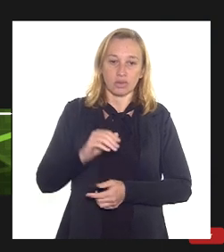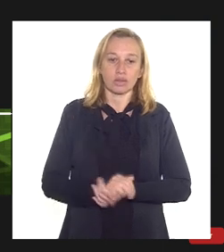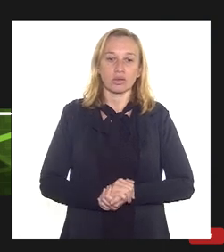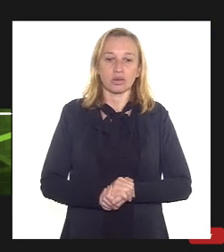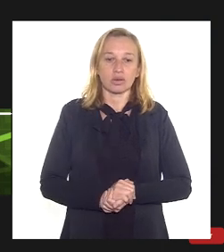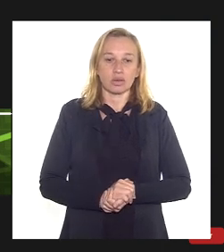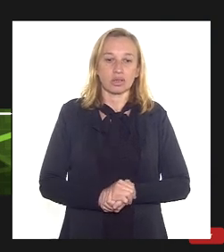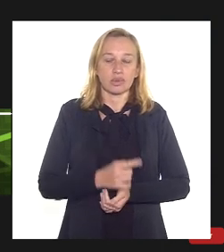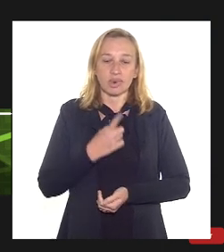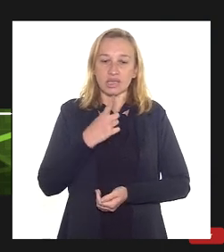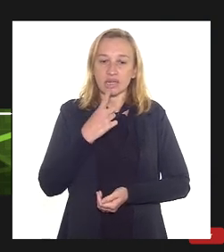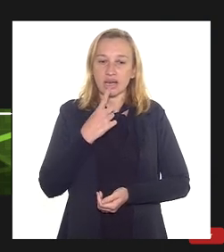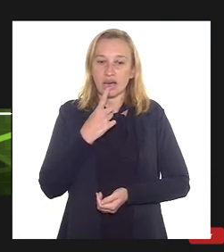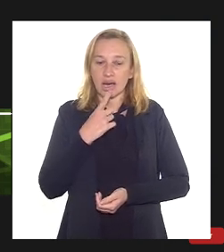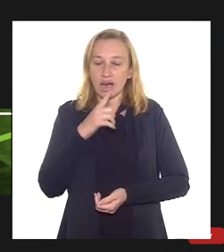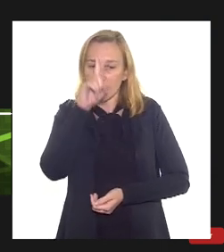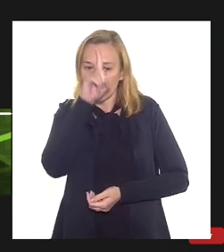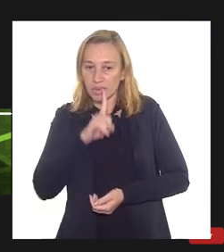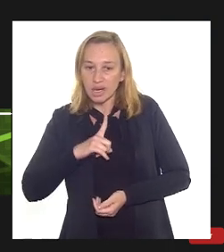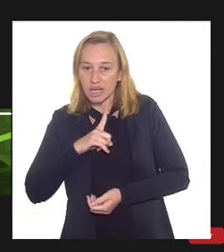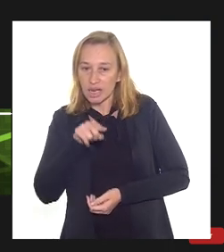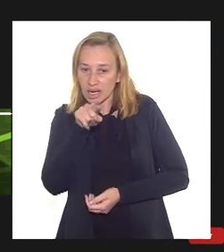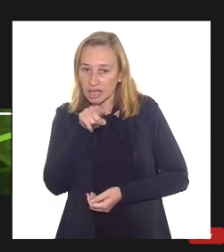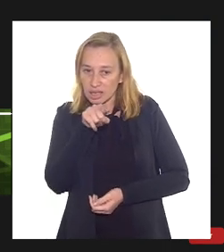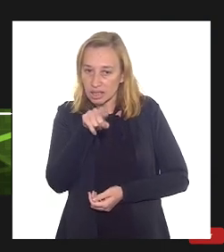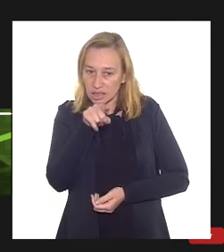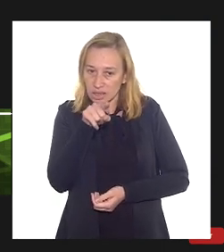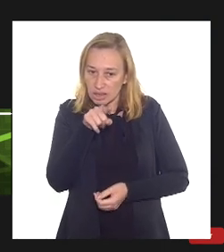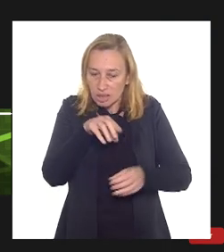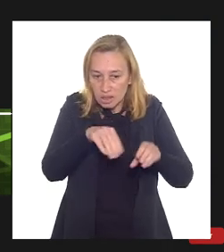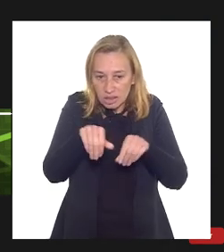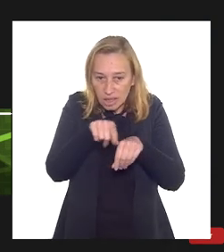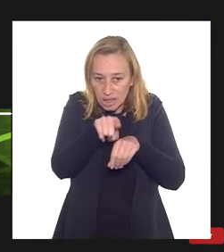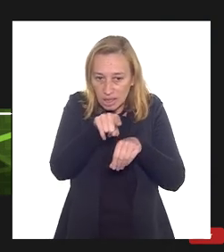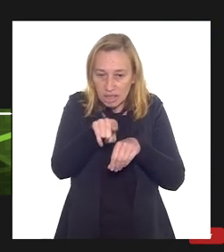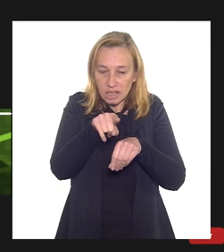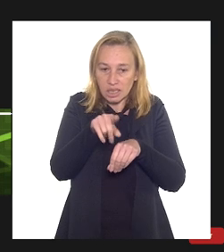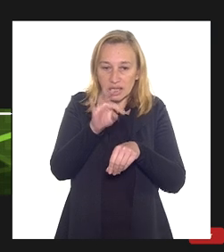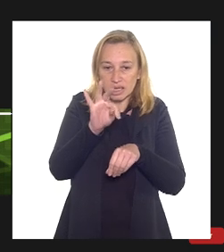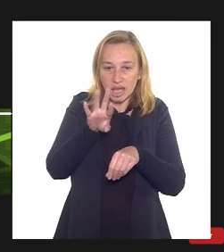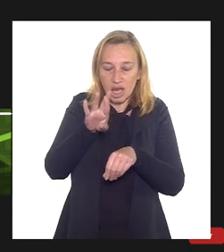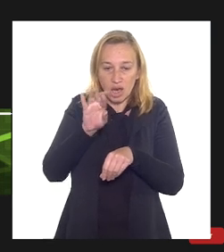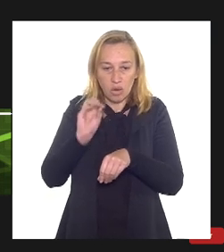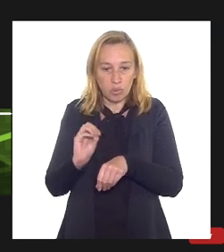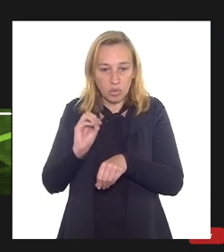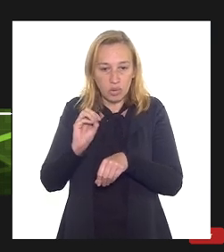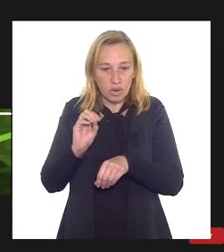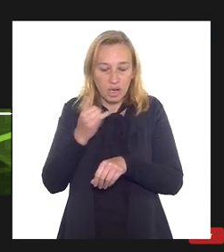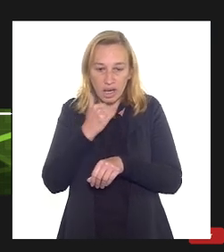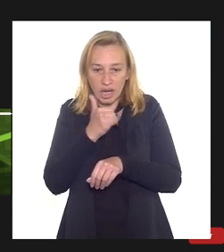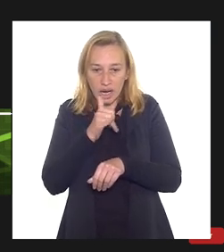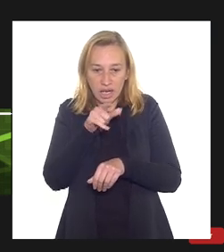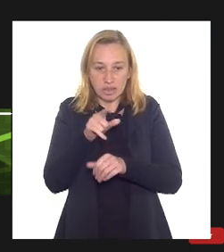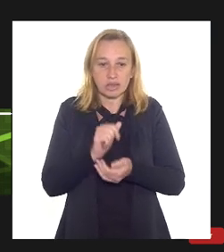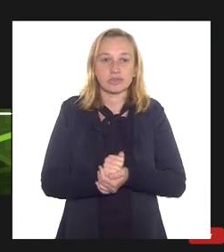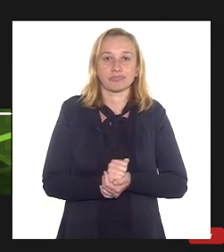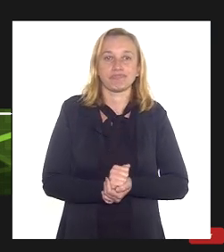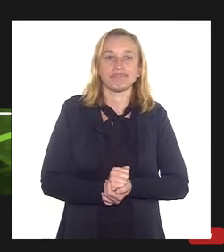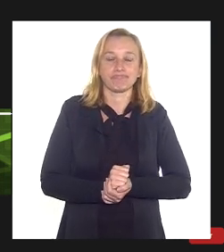o terreno que nós vamos avaliar para a instalação da termoelétrica, que é praticamente adjacente ali